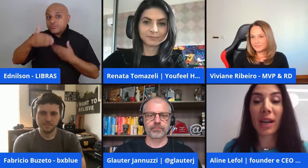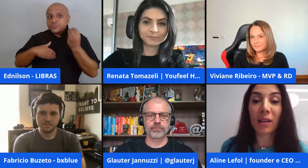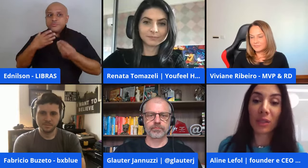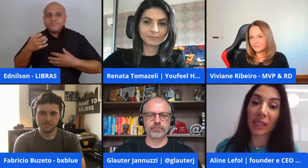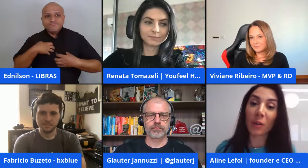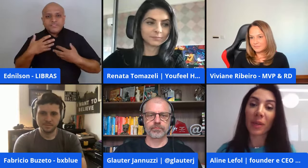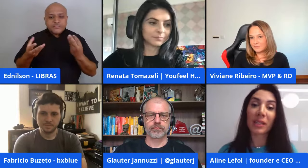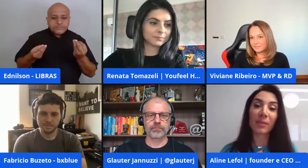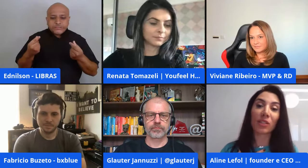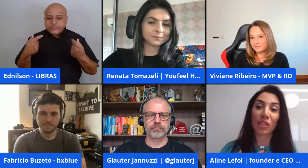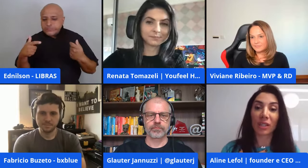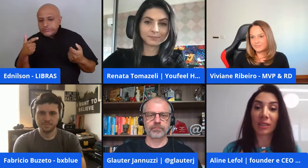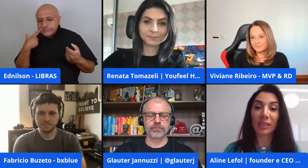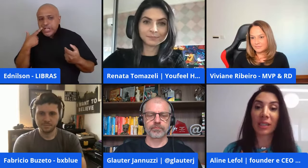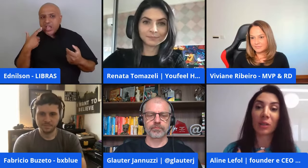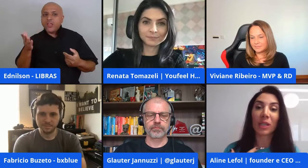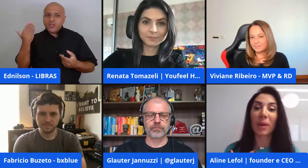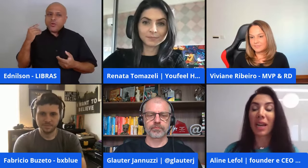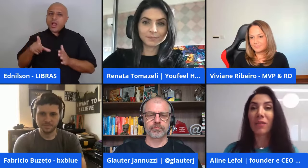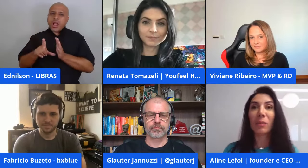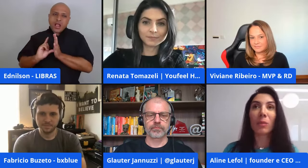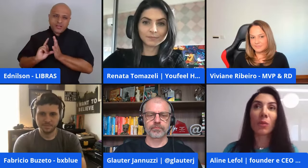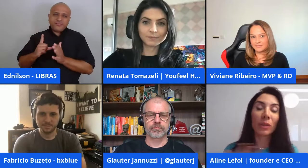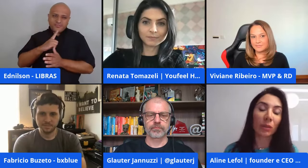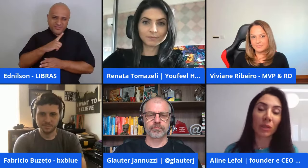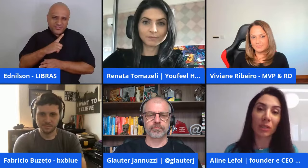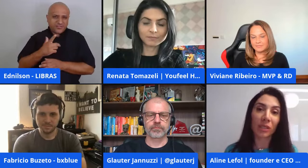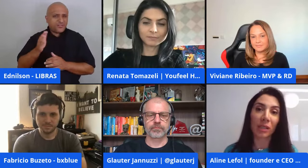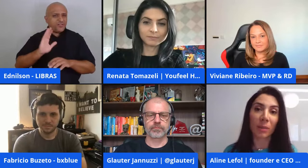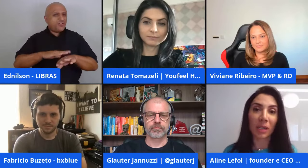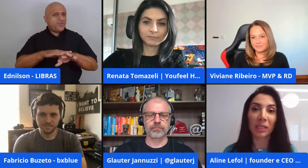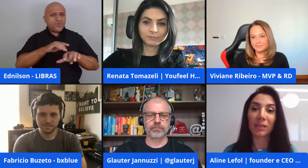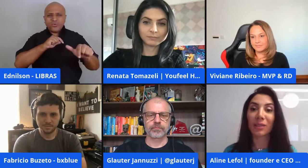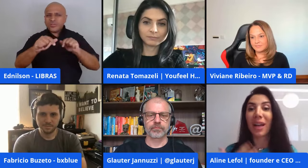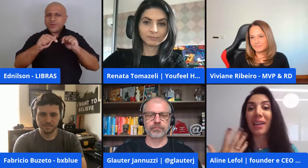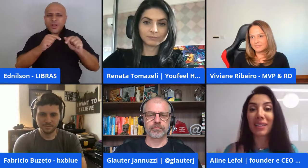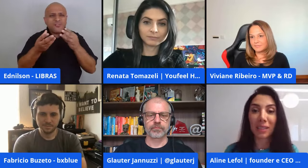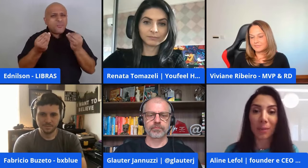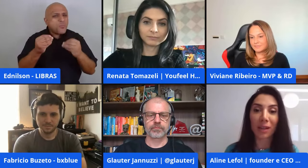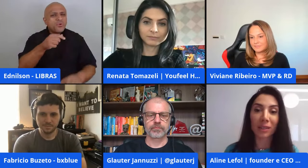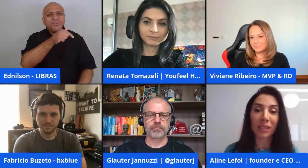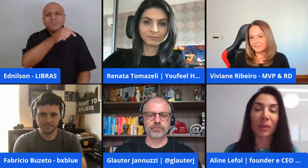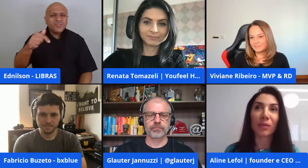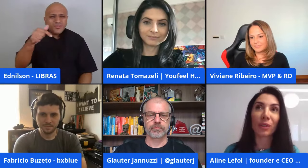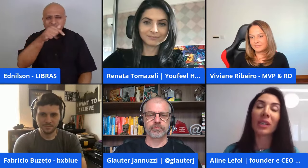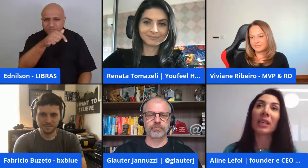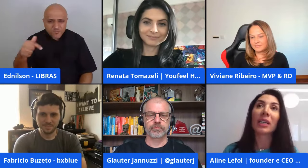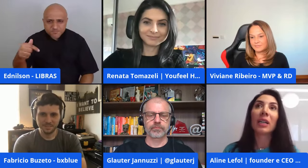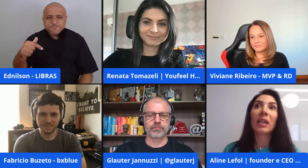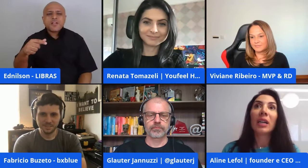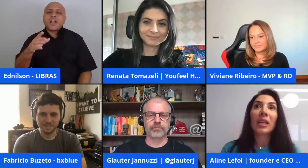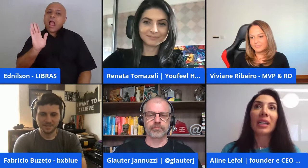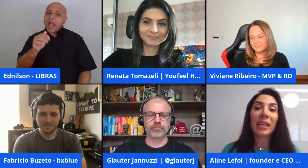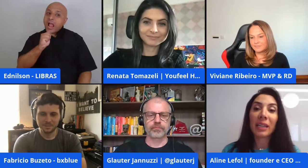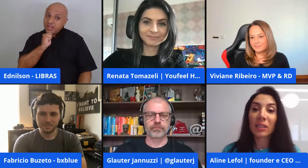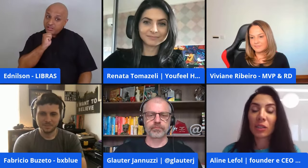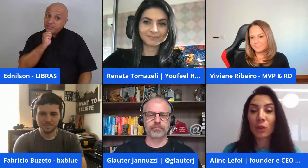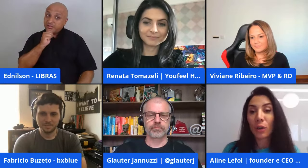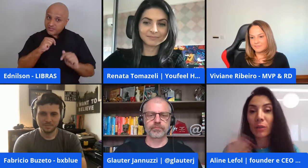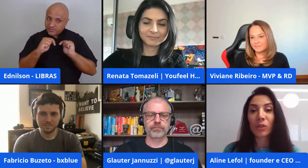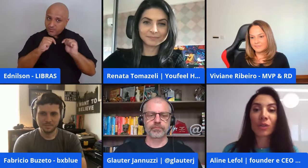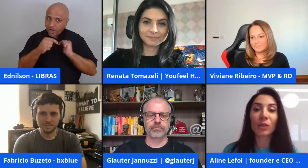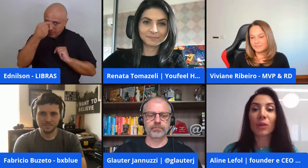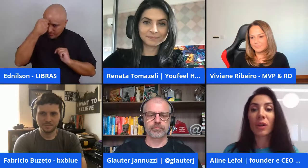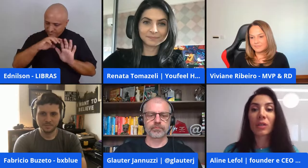dor de mercado que eu mesma tinha, né? Eu trabalhava muito durante a semana, ainda trabalho, tenho esse perfil, e